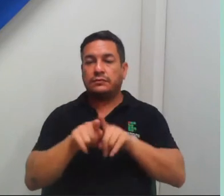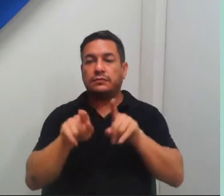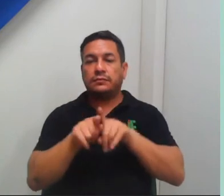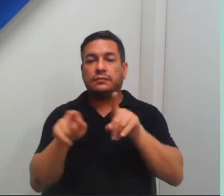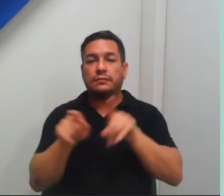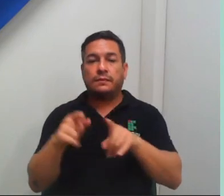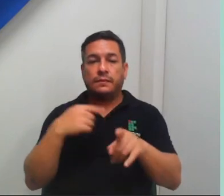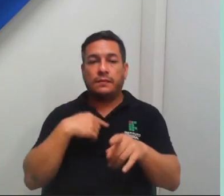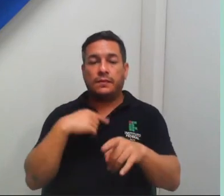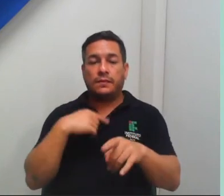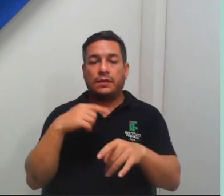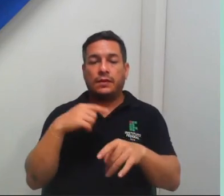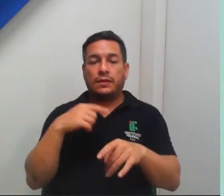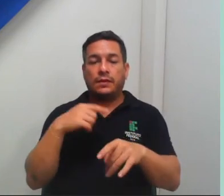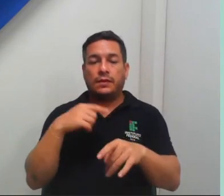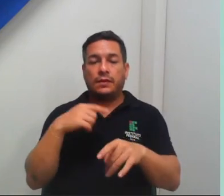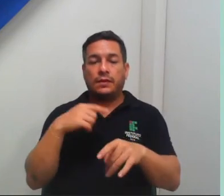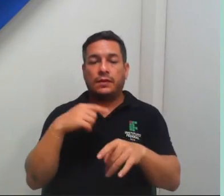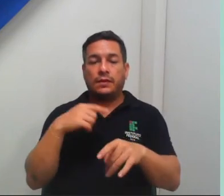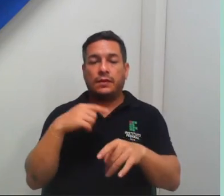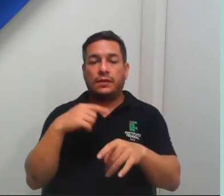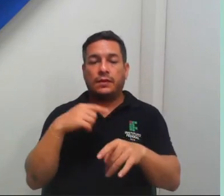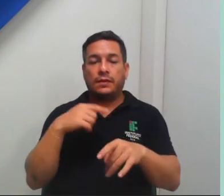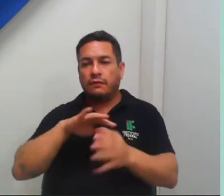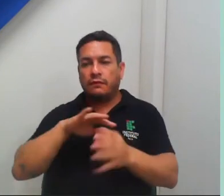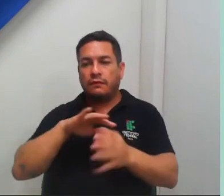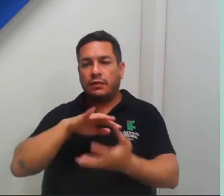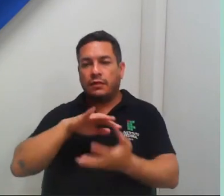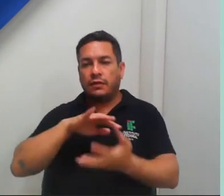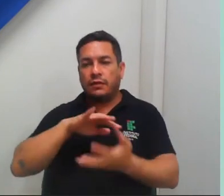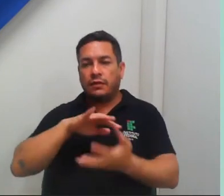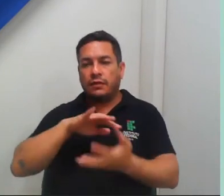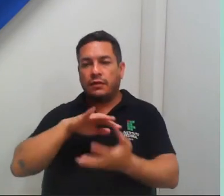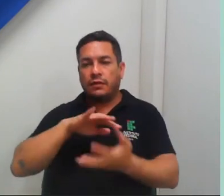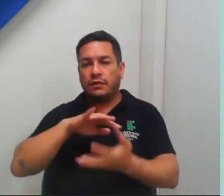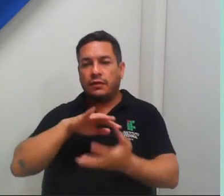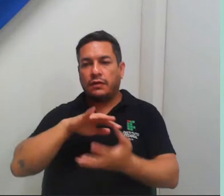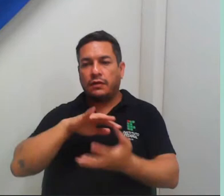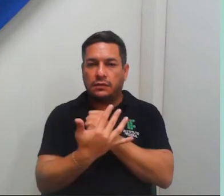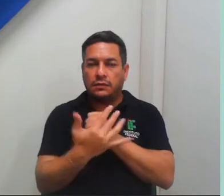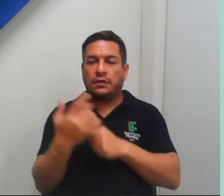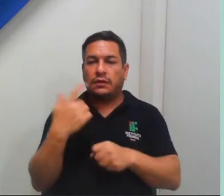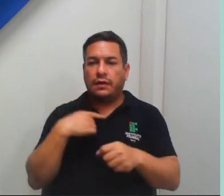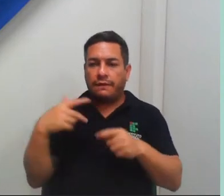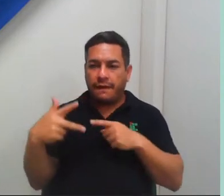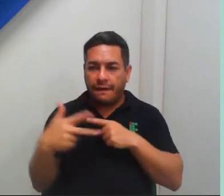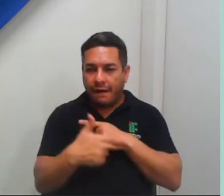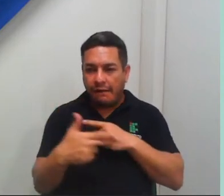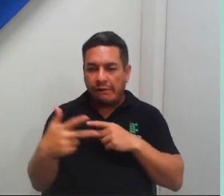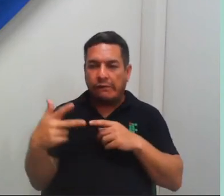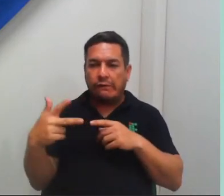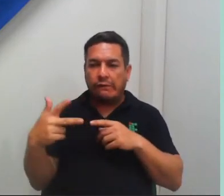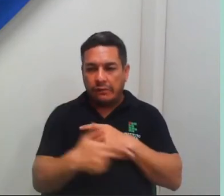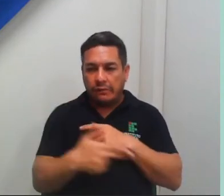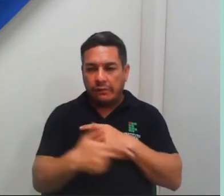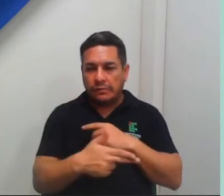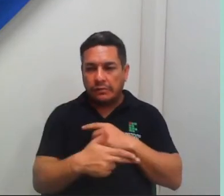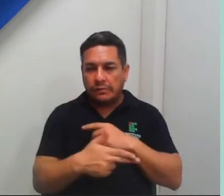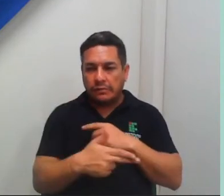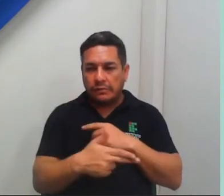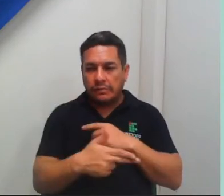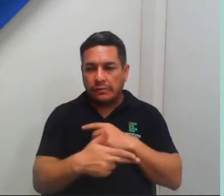últimos anos que houve pandemia e os recorrentes cortes no Ministério da Ciência e Tecnologia, ela é a